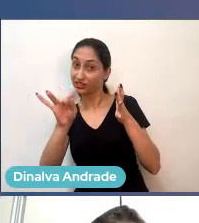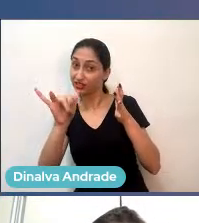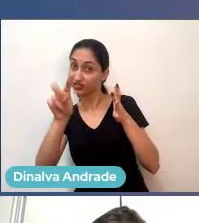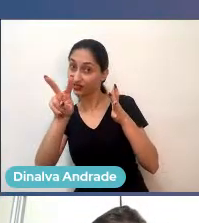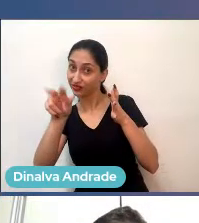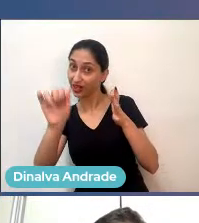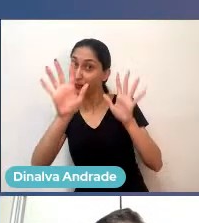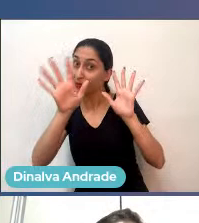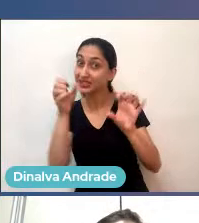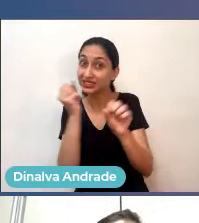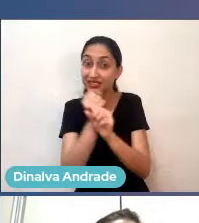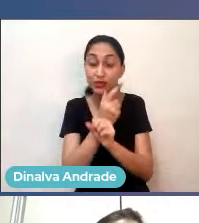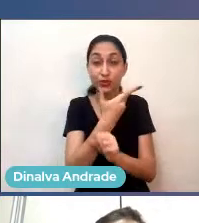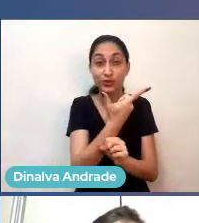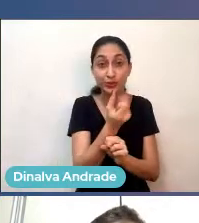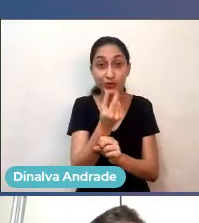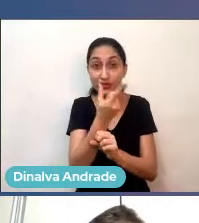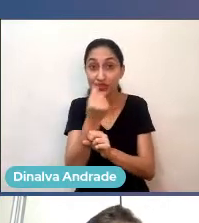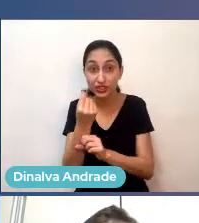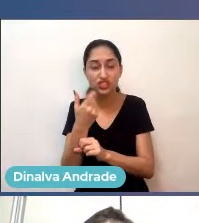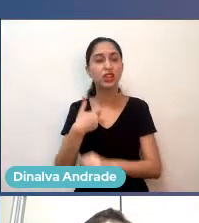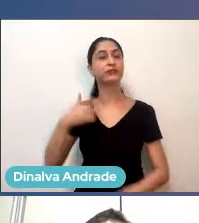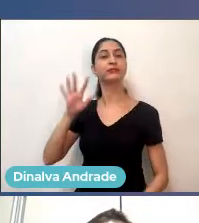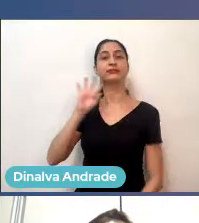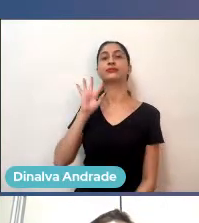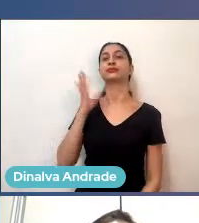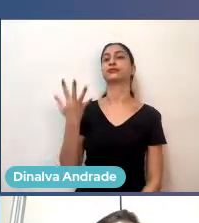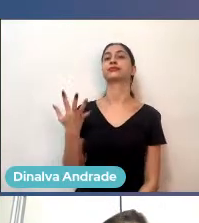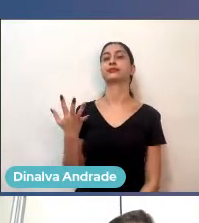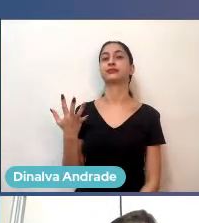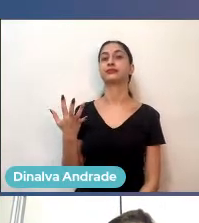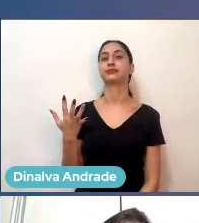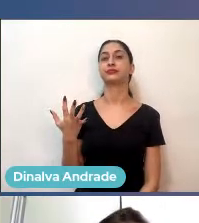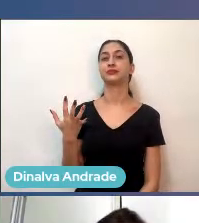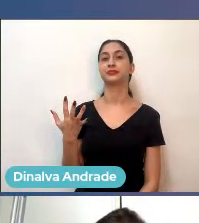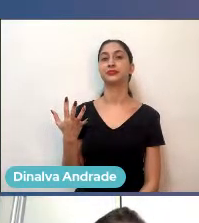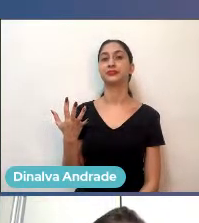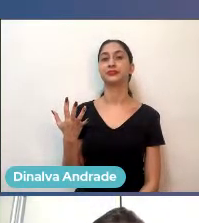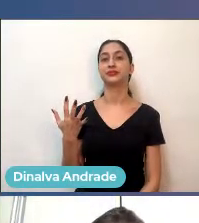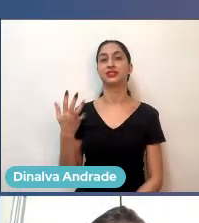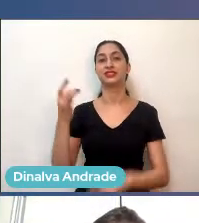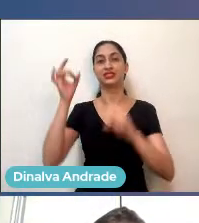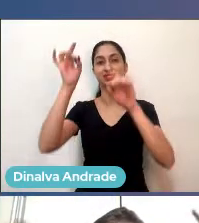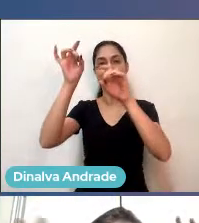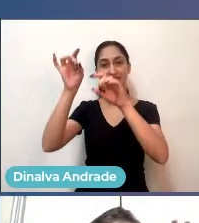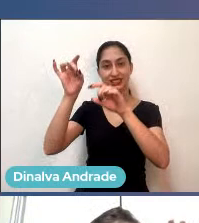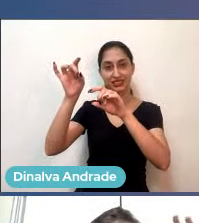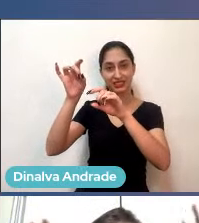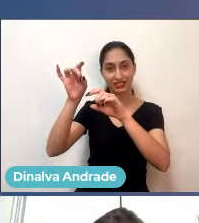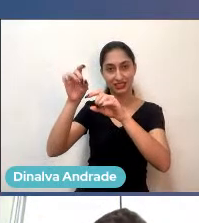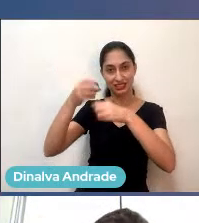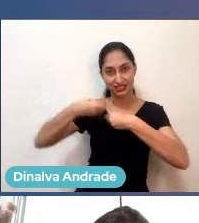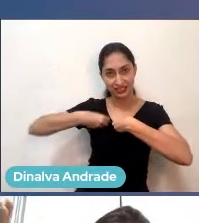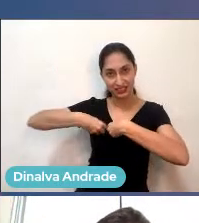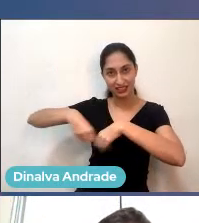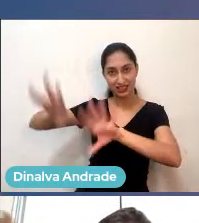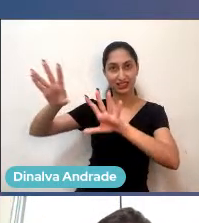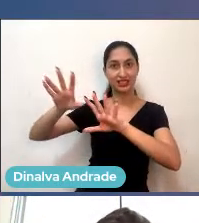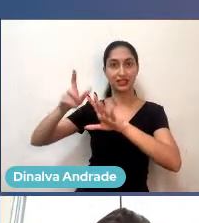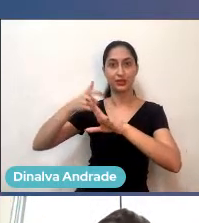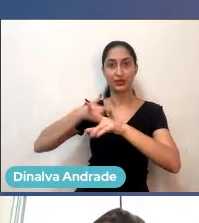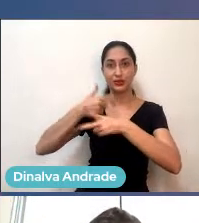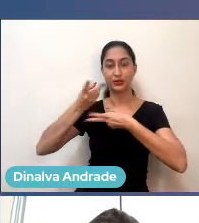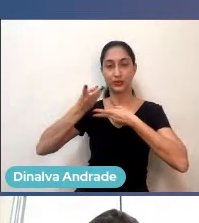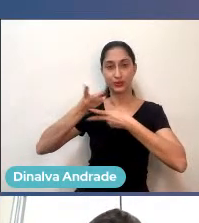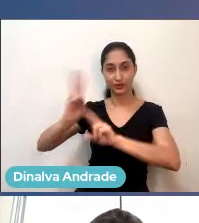2020, eu tomei uma decisão de deixar a mídias continuar seguindo, eu continuo como